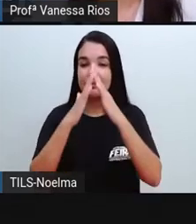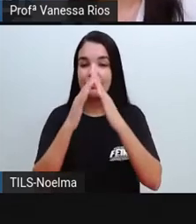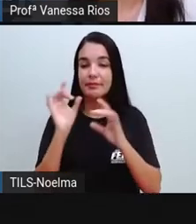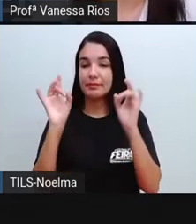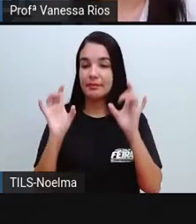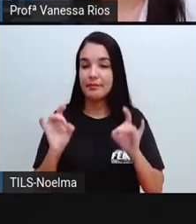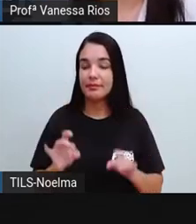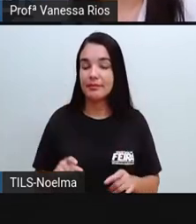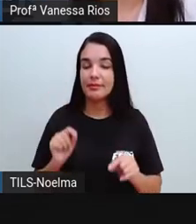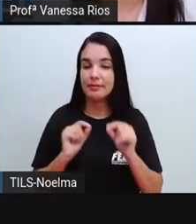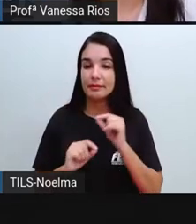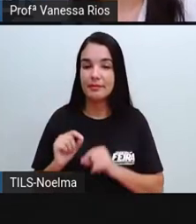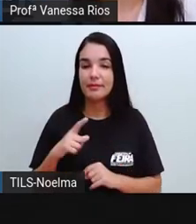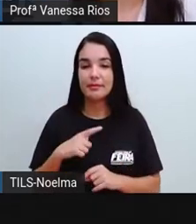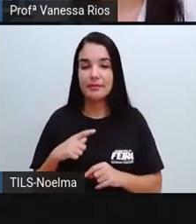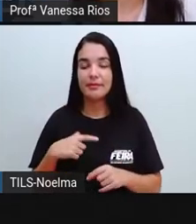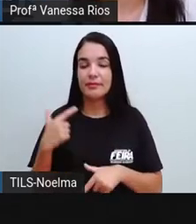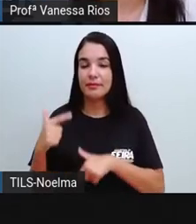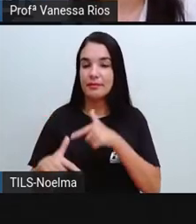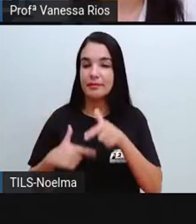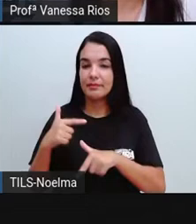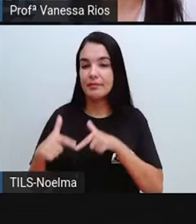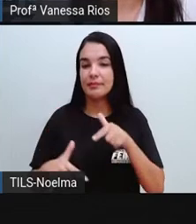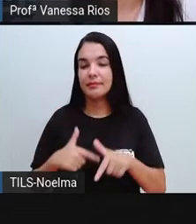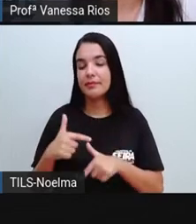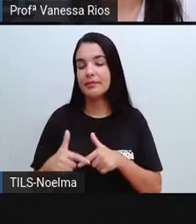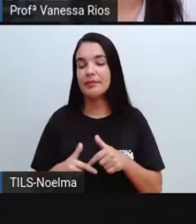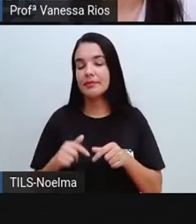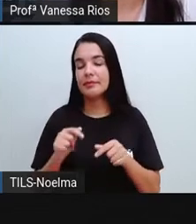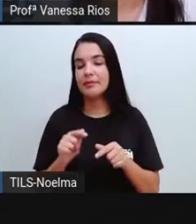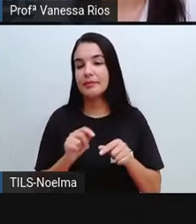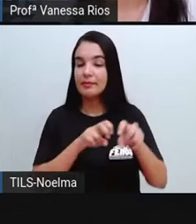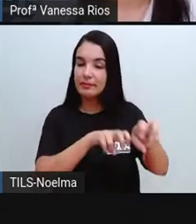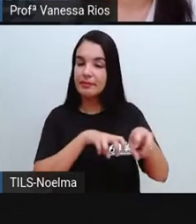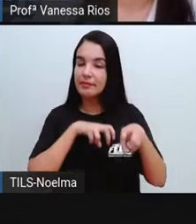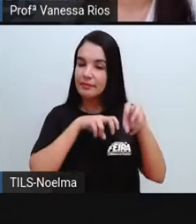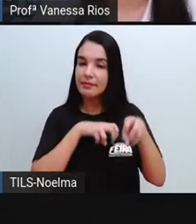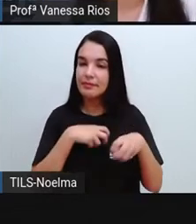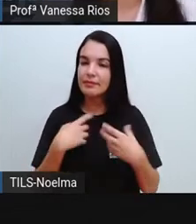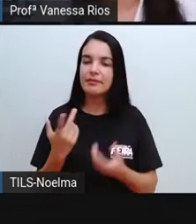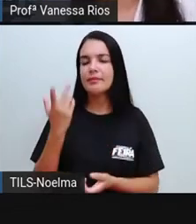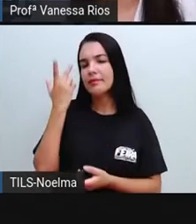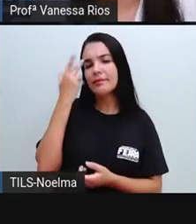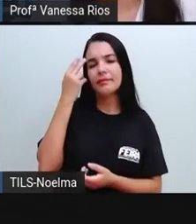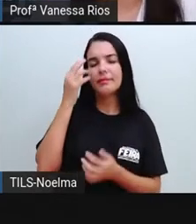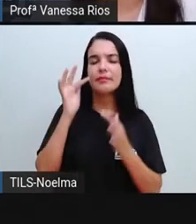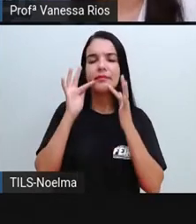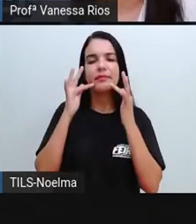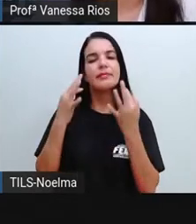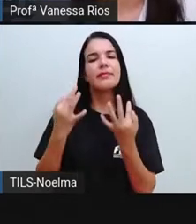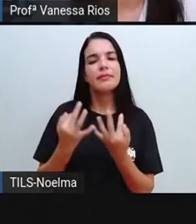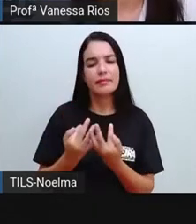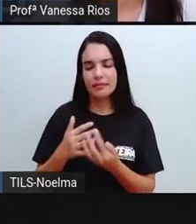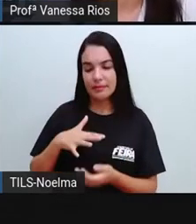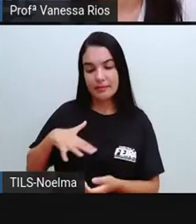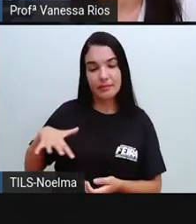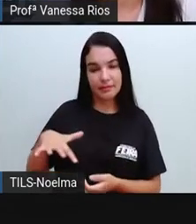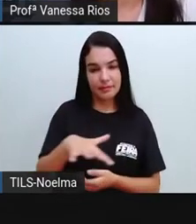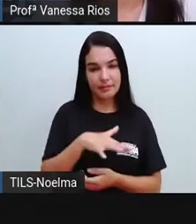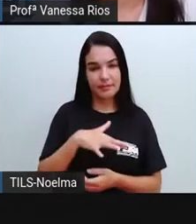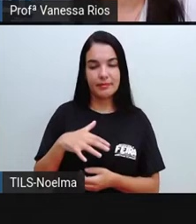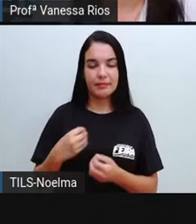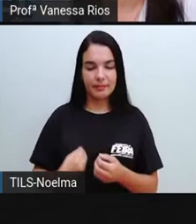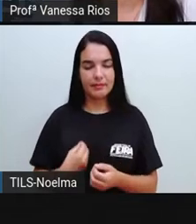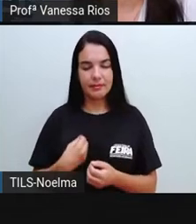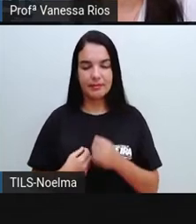provavelmente aí são as atividades relacionadas à agricultura mais comum, né? No meio em que a gente vive.